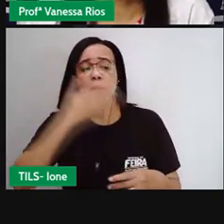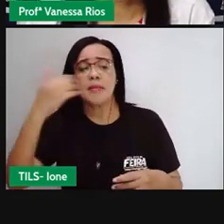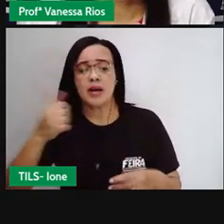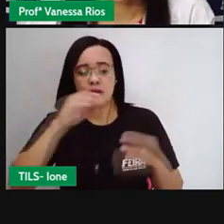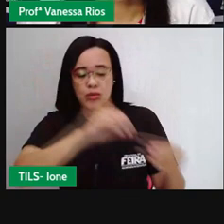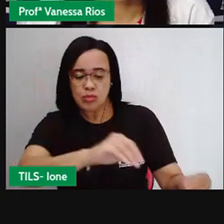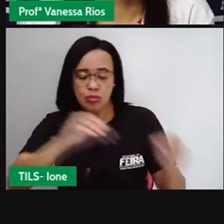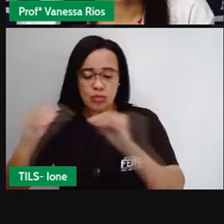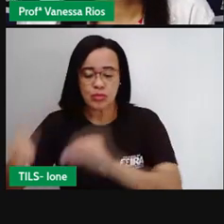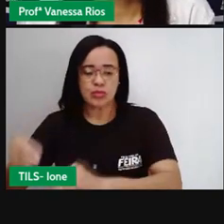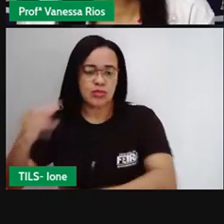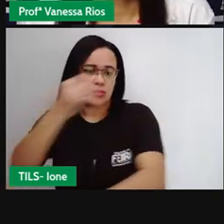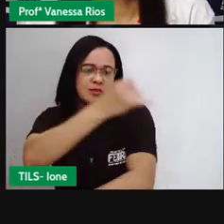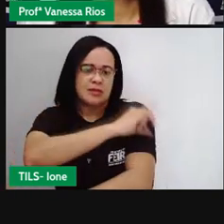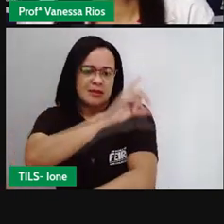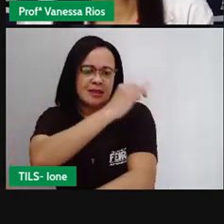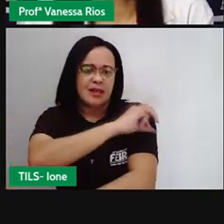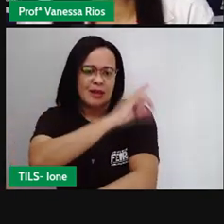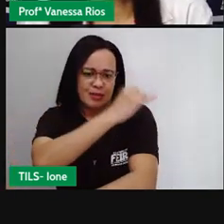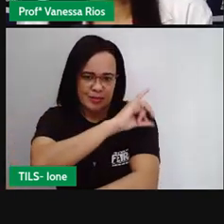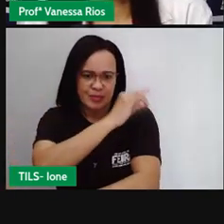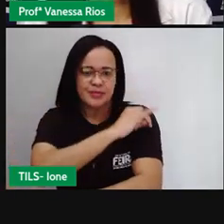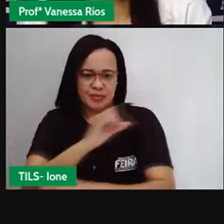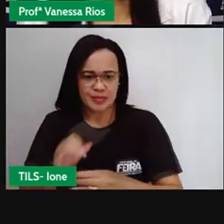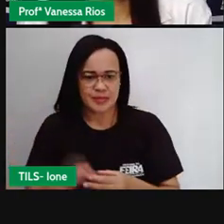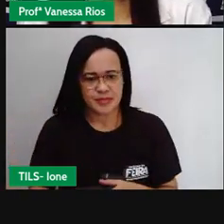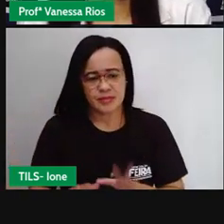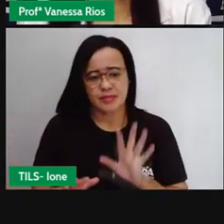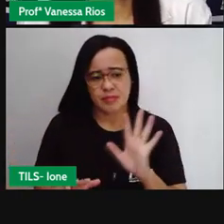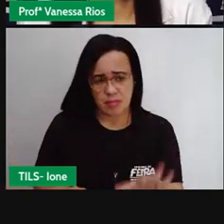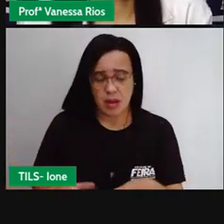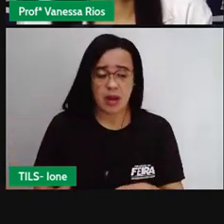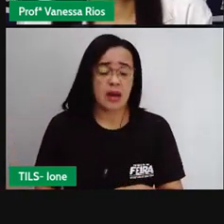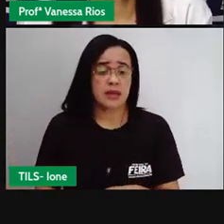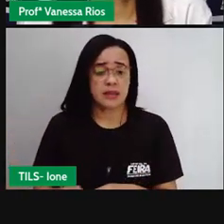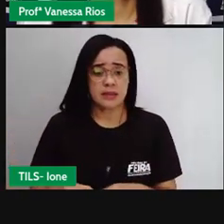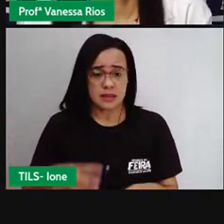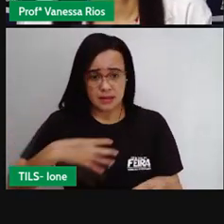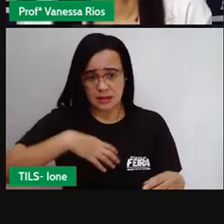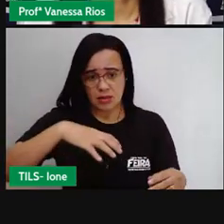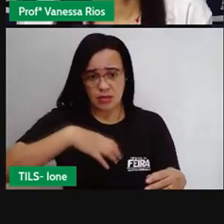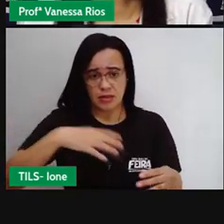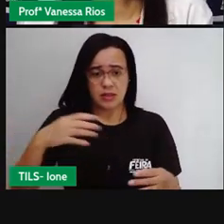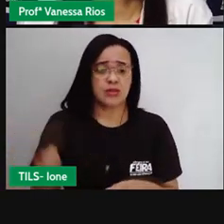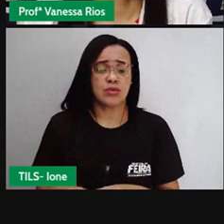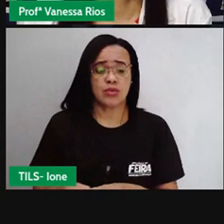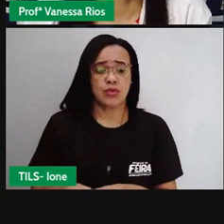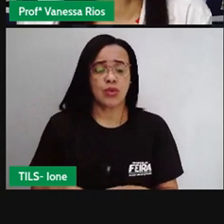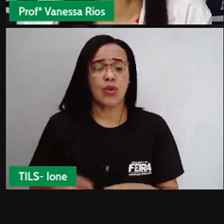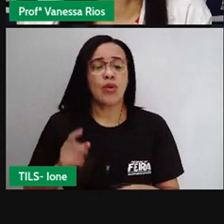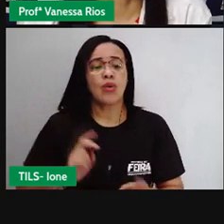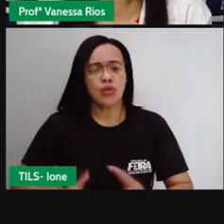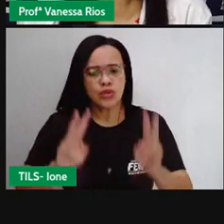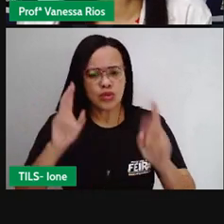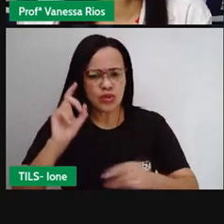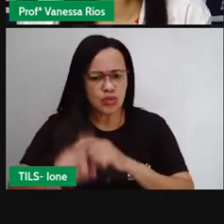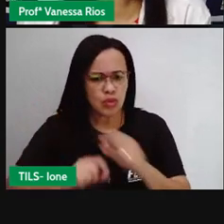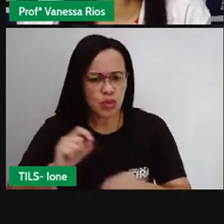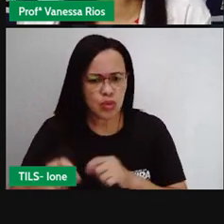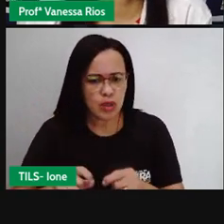1870, e também continuou como capital eclesiástica até 1892.